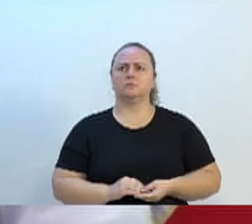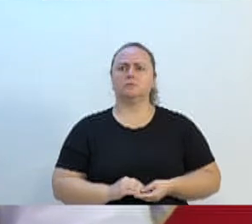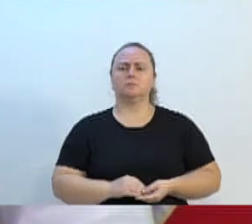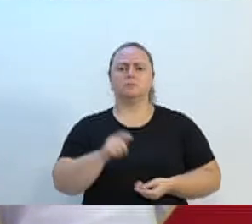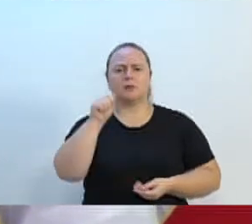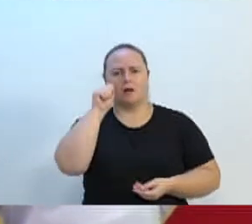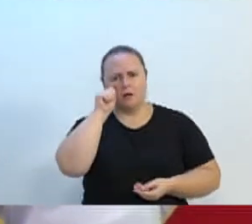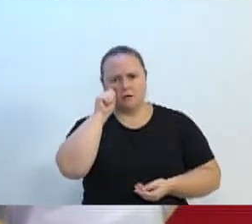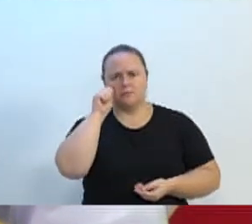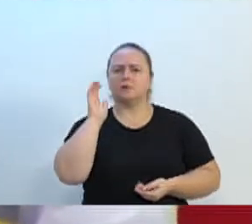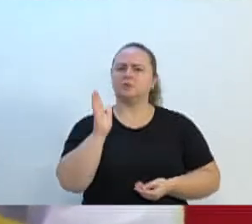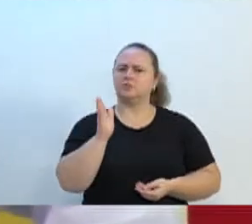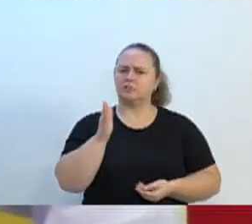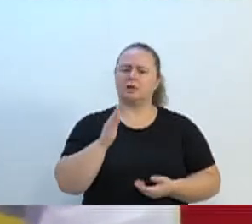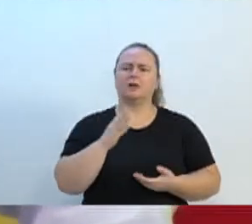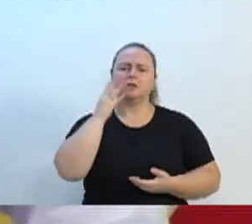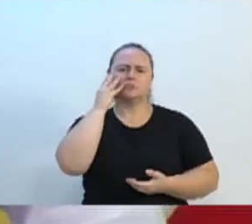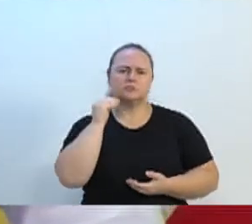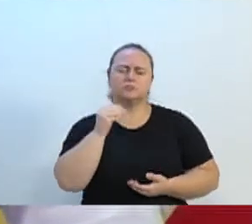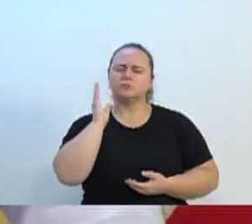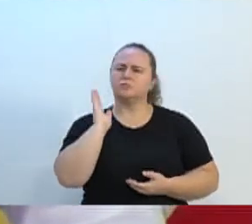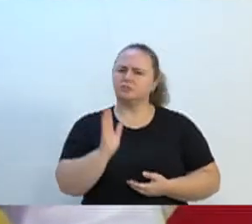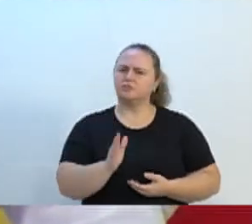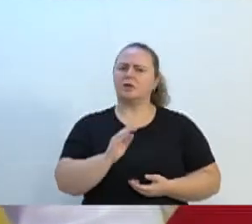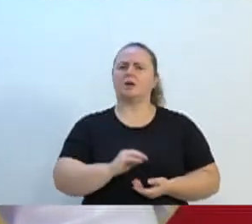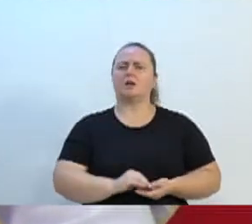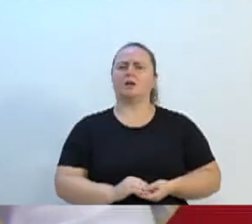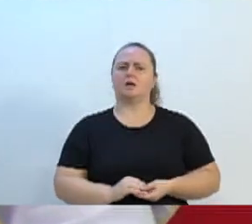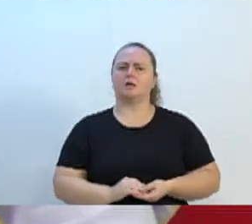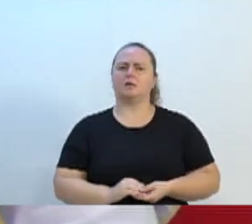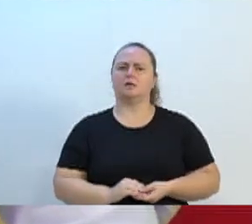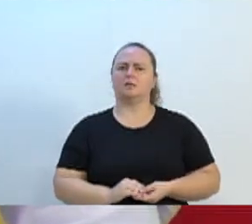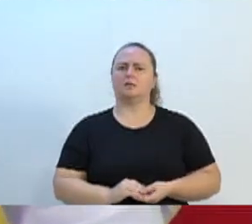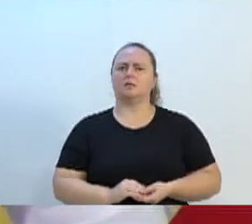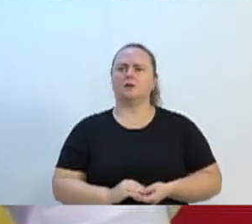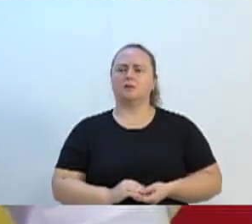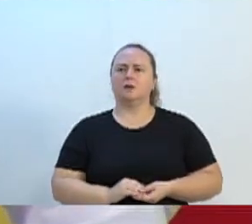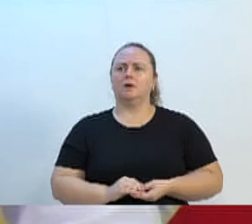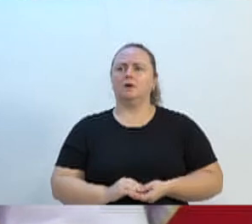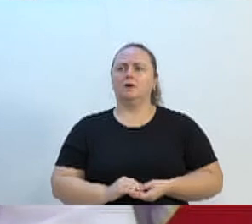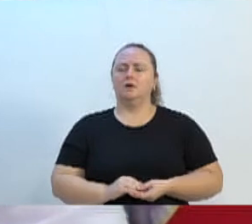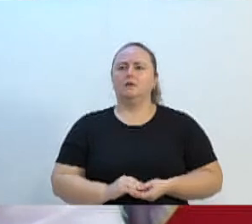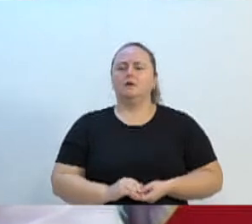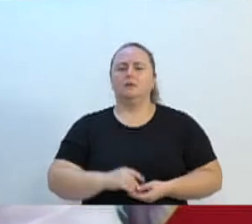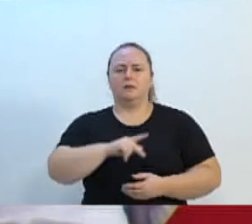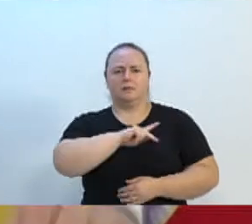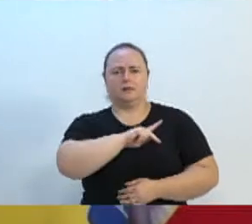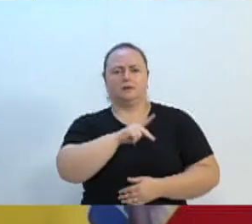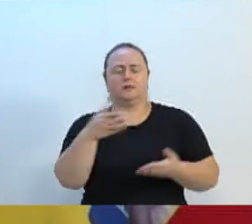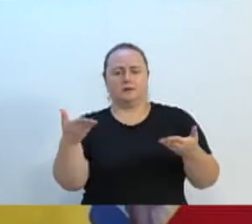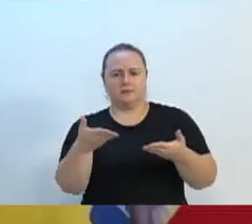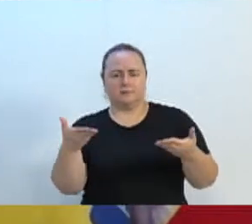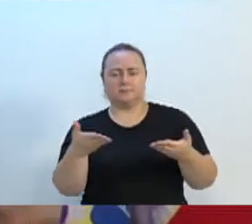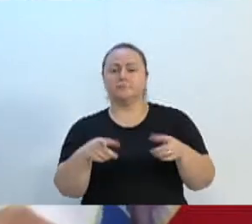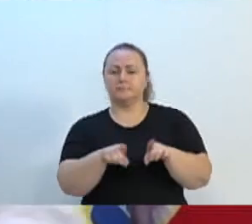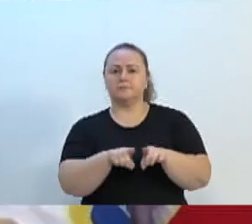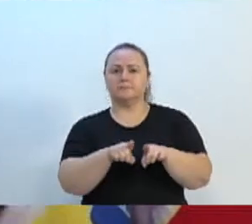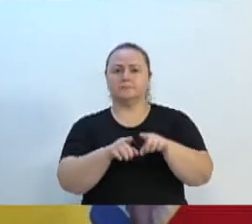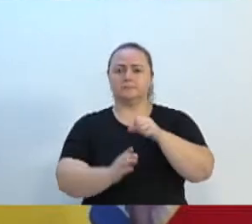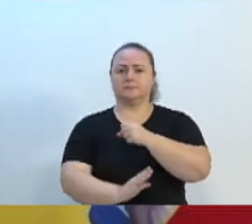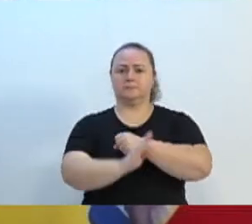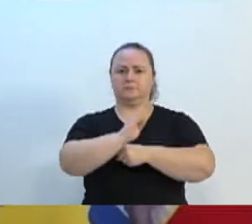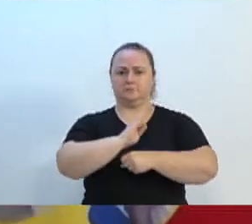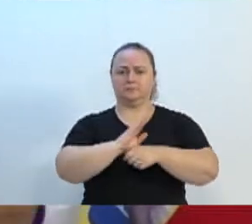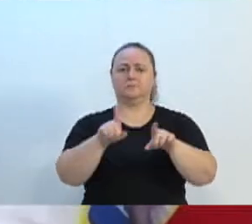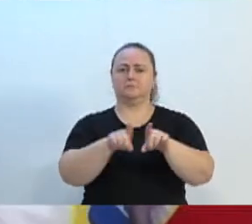mandou. O Becker Gilson mandou. O vereador, o nosso presidente atual também já mandou. O Zé Cambeiro mandou pessoas lá